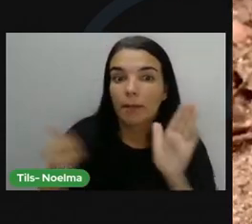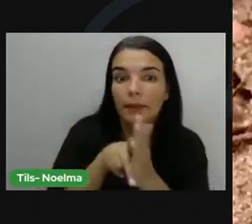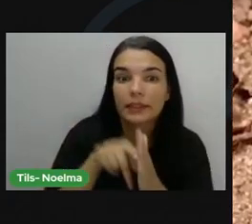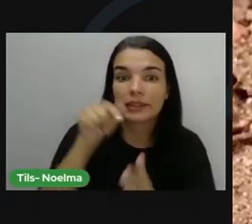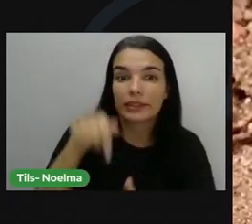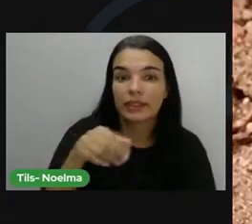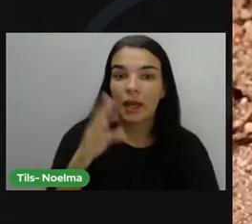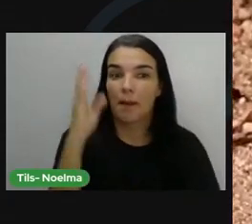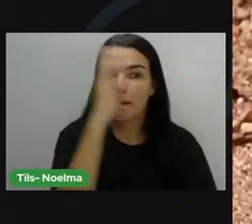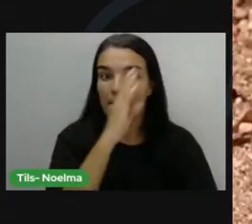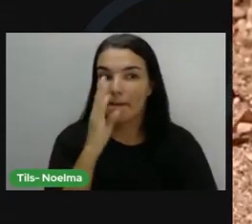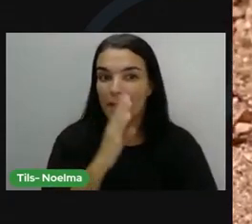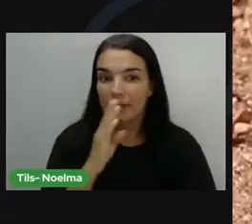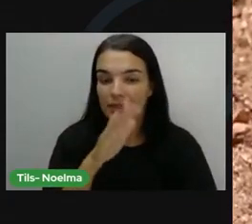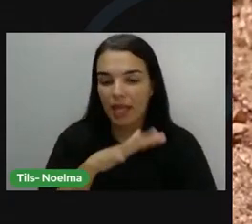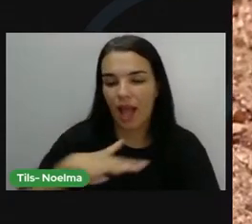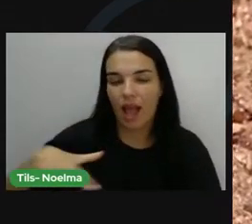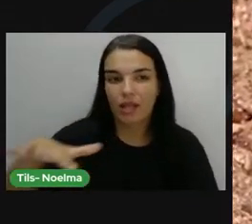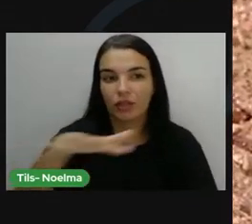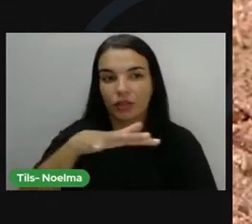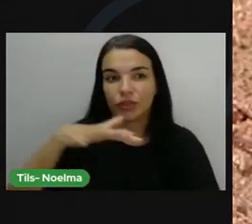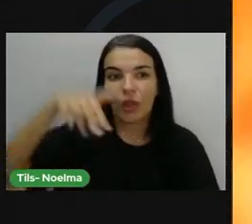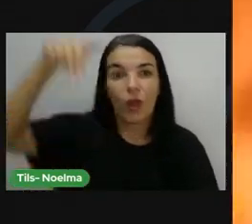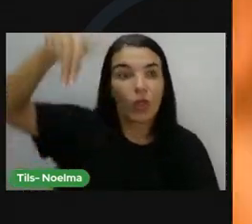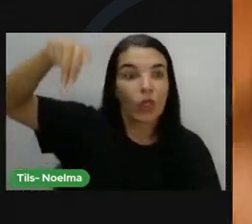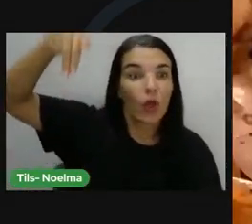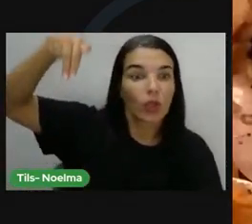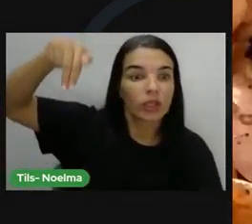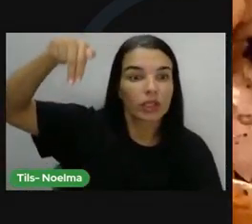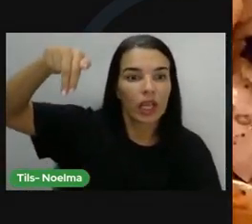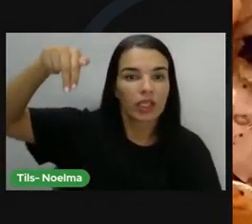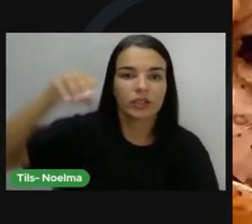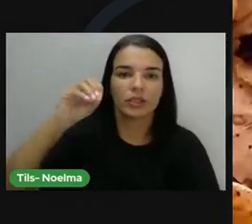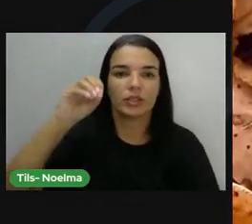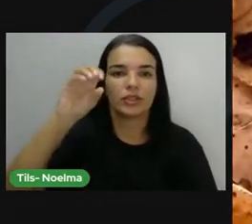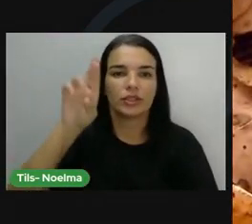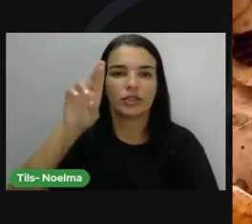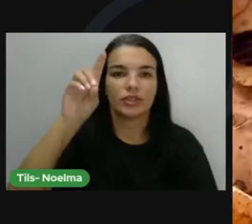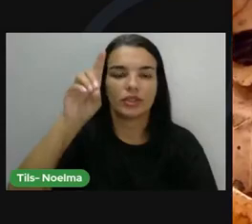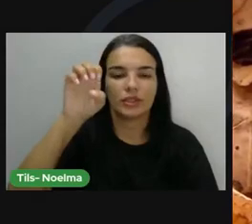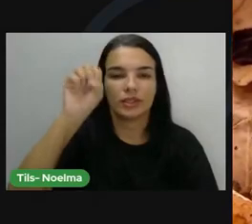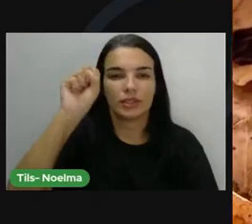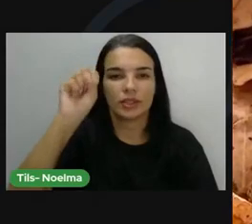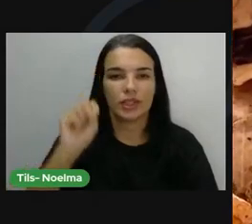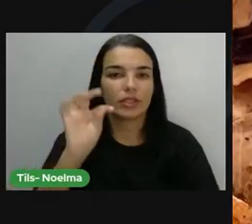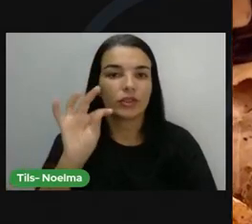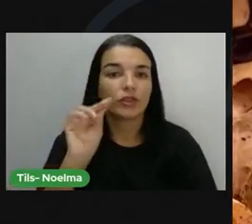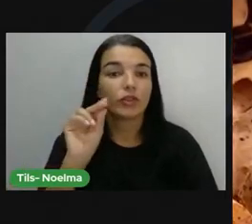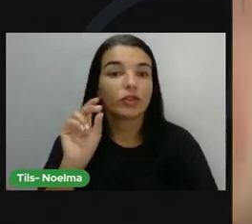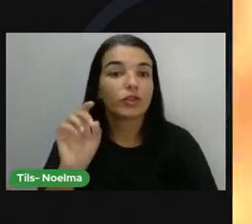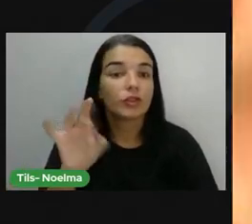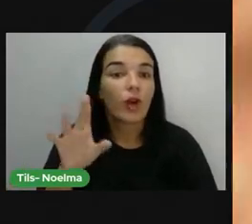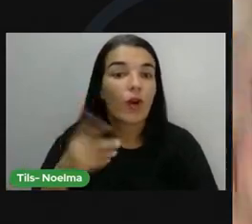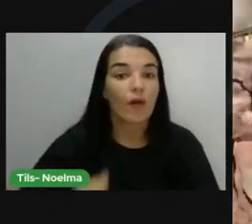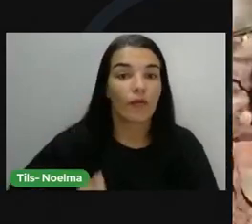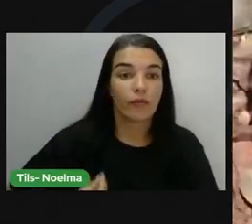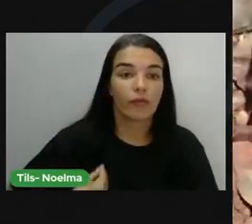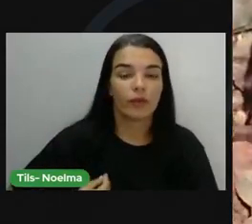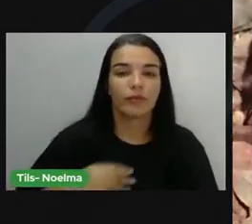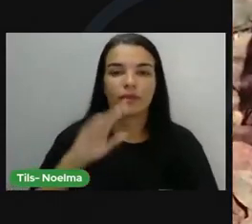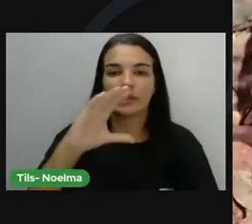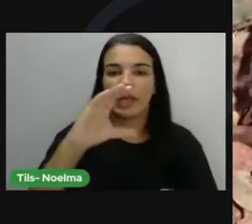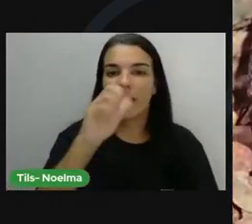encontrada na região nordeste do Brasil. Como seu nome indica, ela habita a caatinga e seu tamanho não